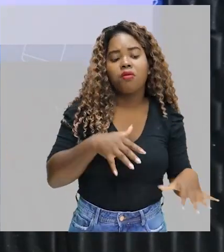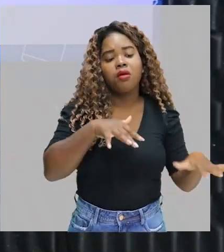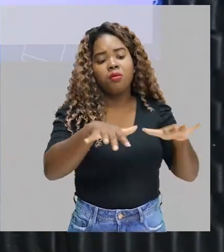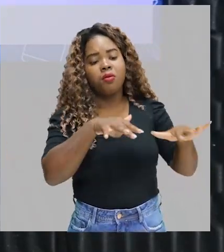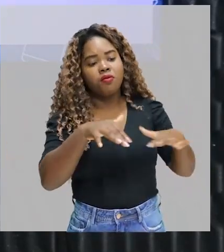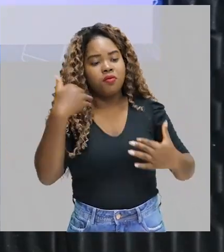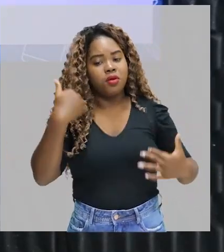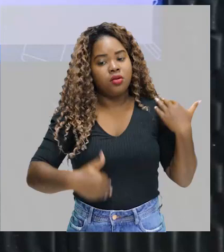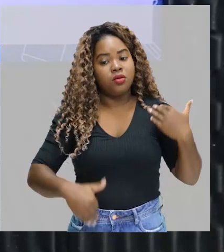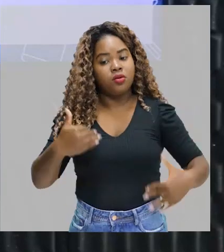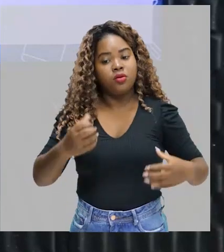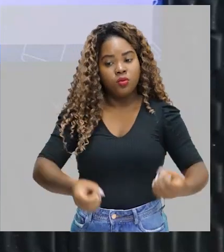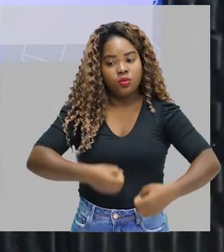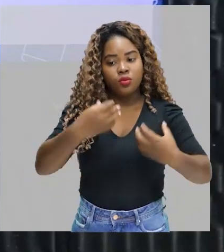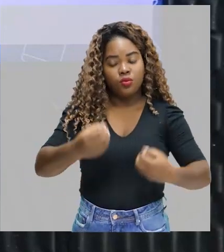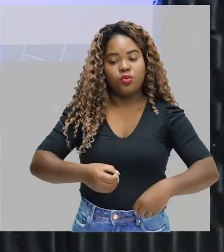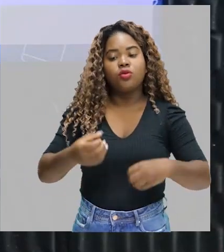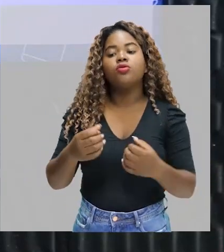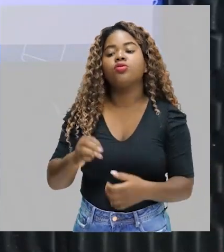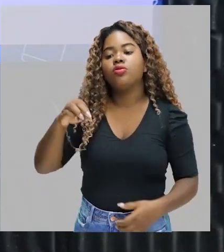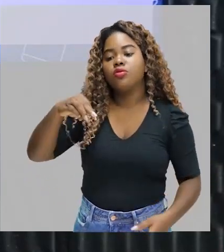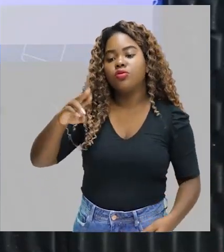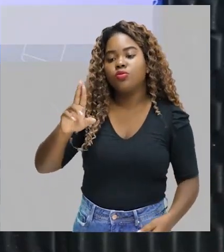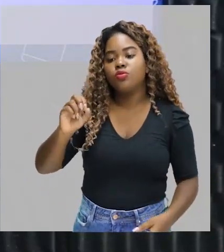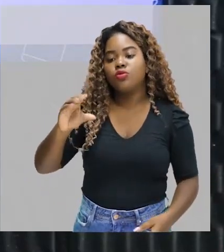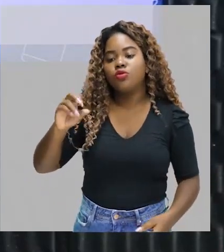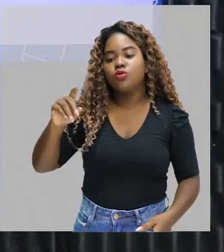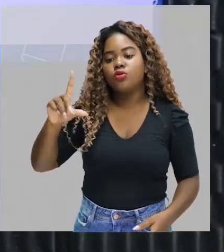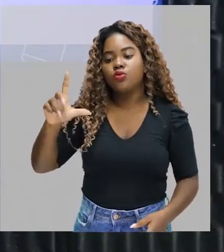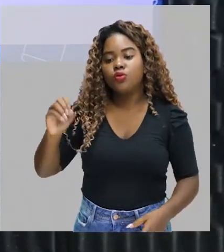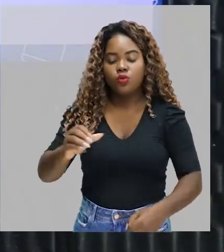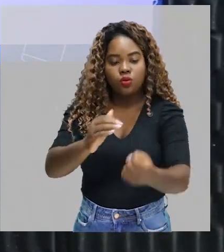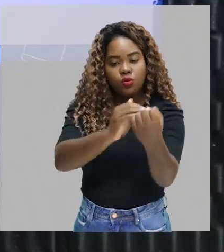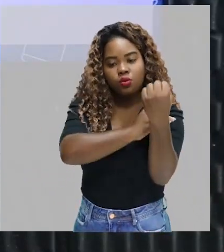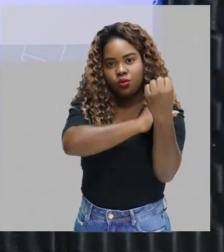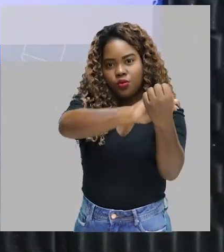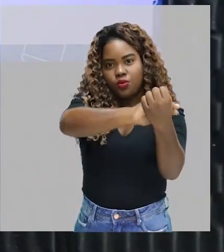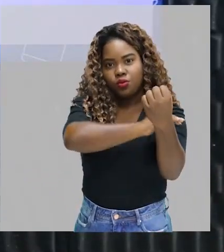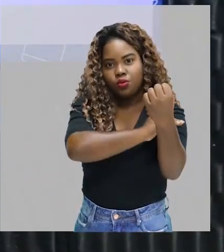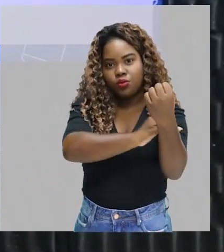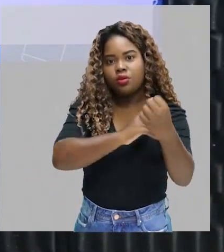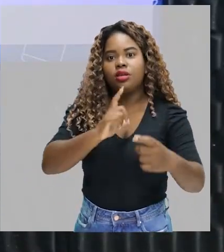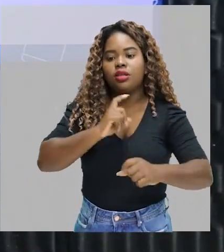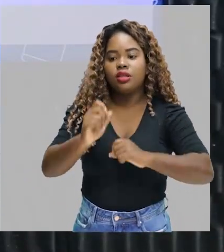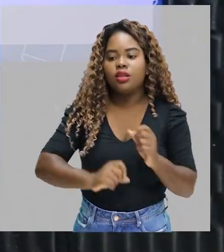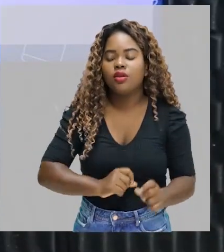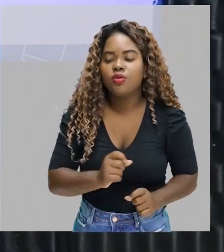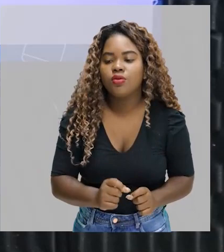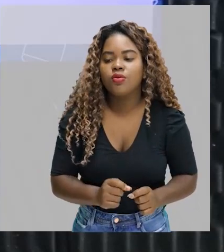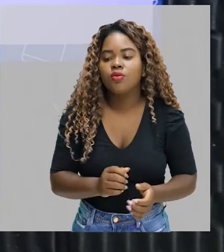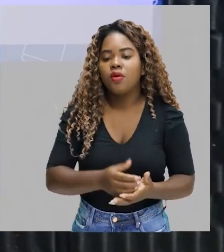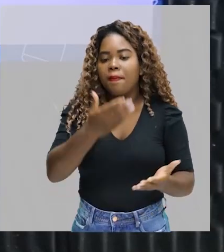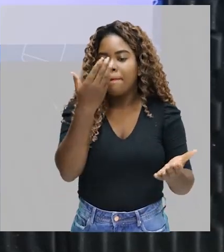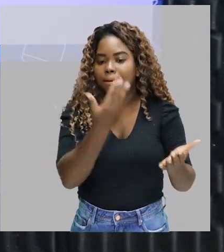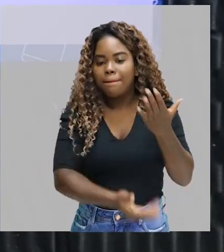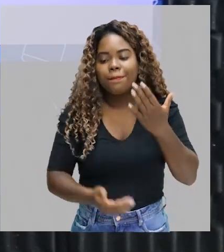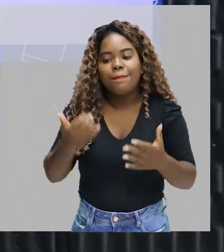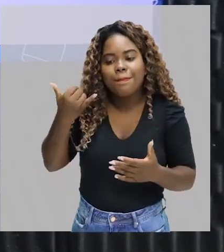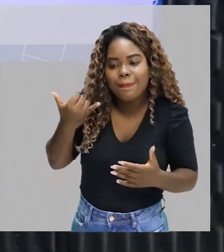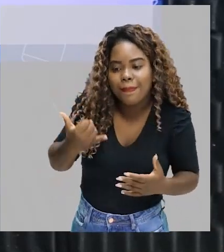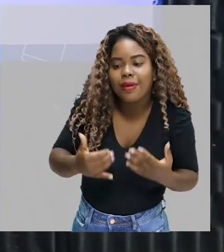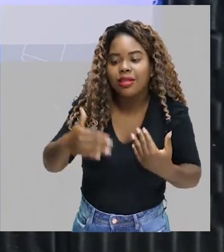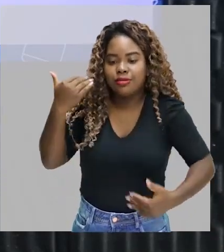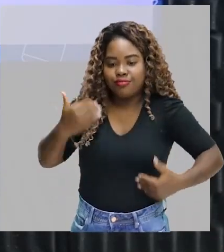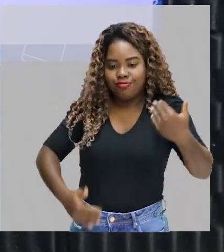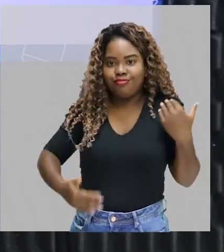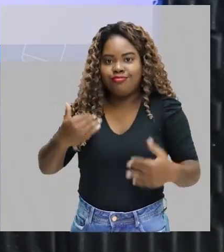produzido pelos músculos ex-elétricos que requer gasto de energia. Que requer gasto de